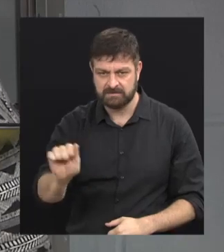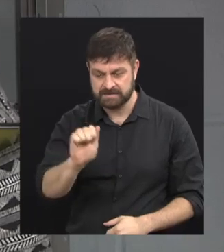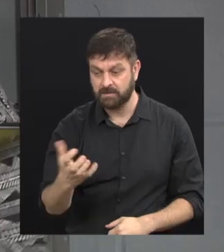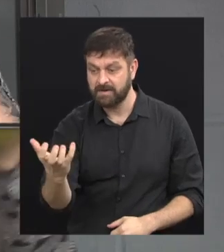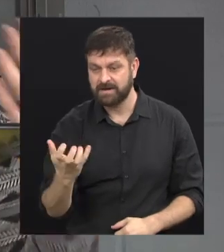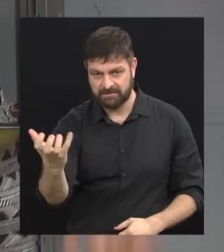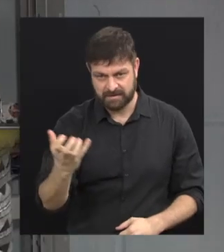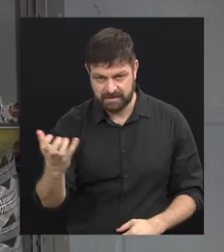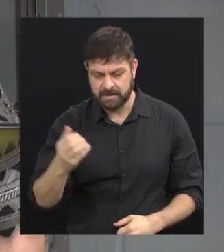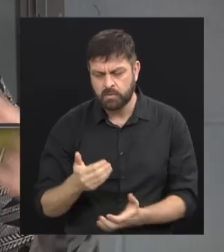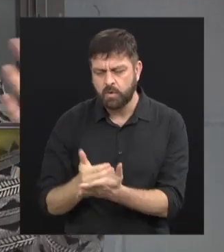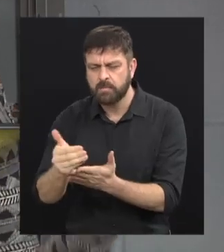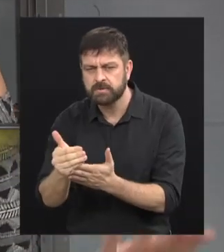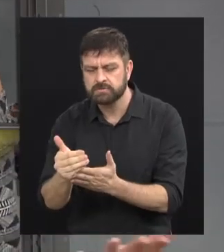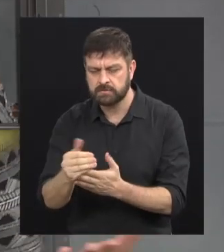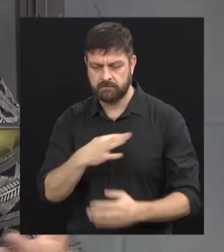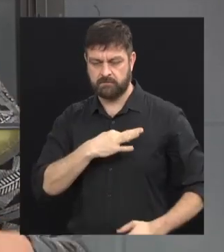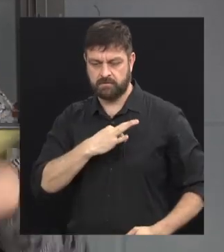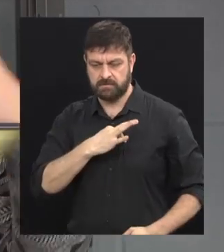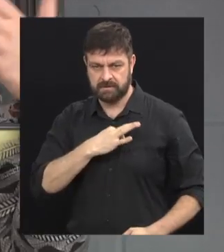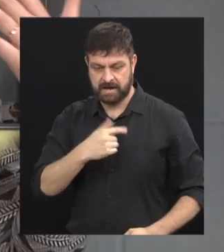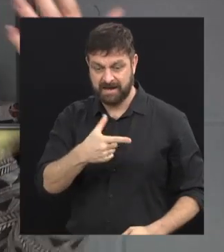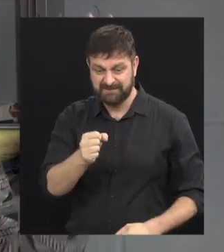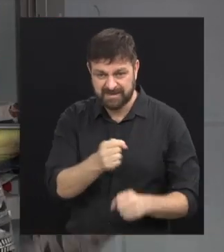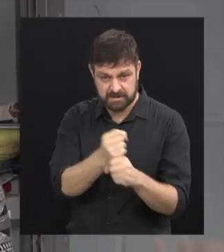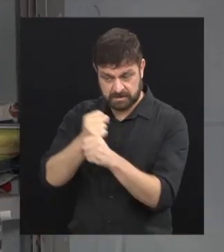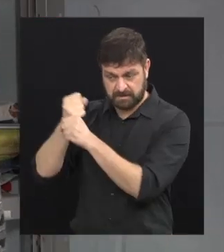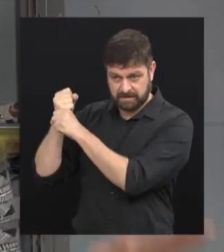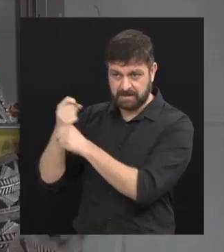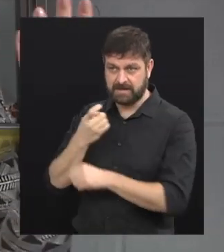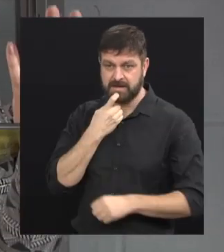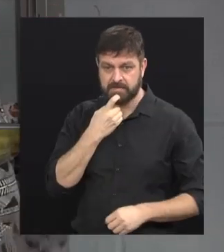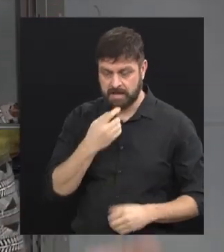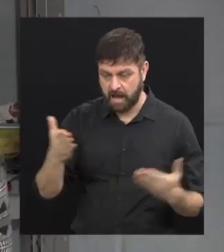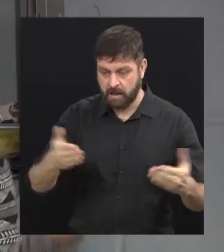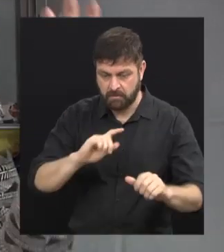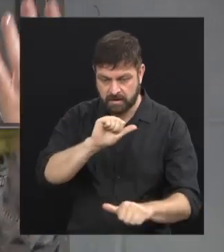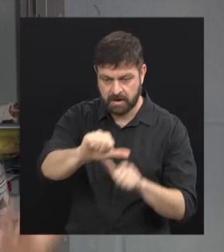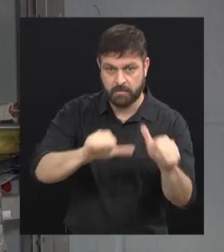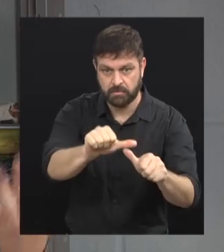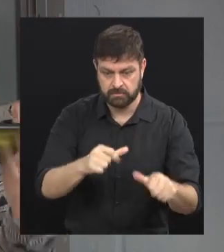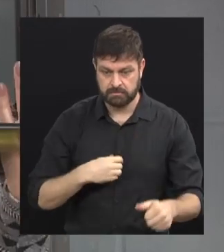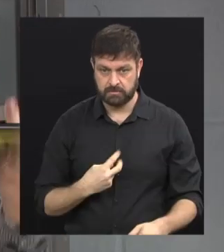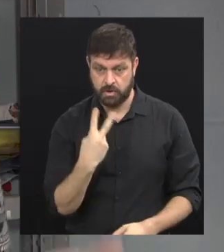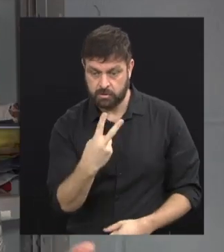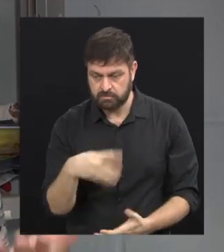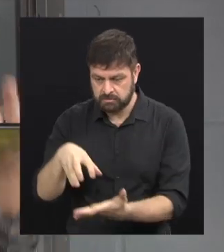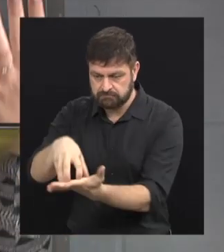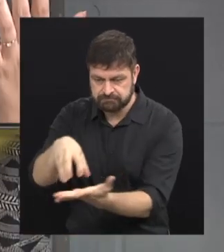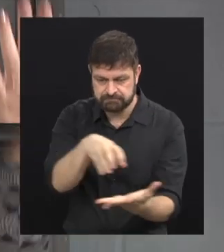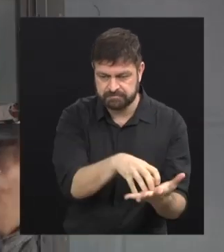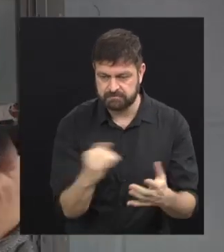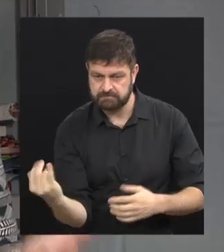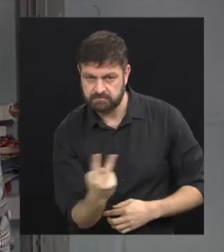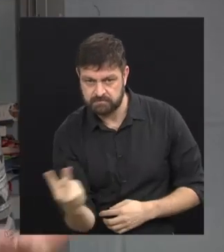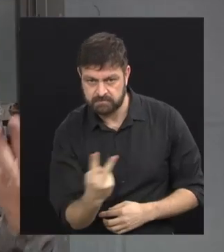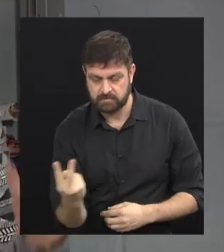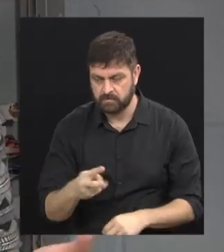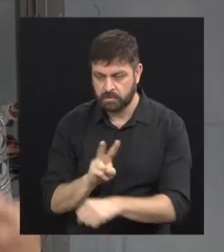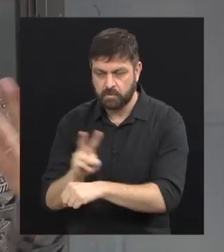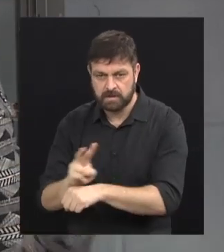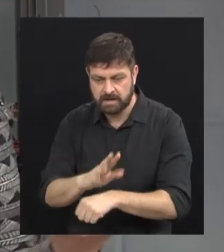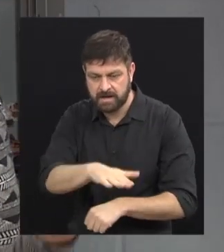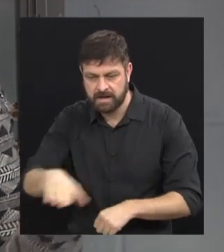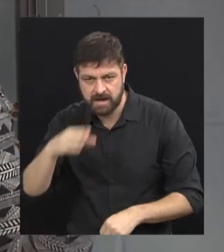Quero Quero. O que começou com um voluntariado há mais de 20 anos na cidade, agora se tornou duas grandes instituições para atender crianças,